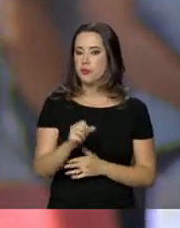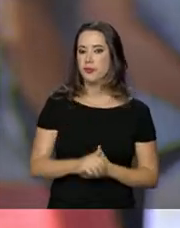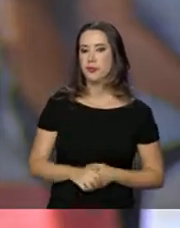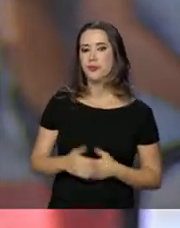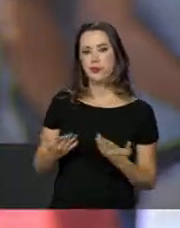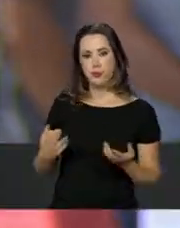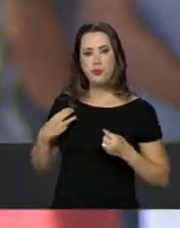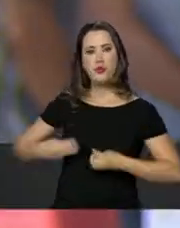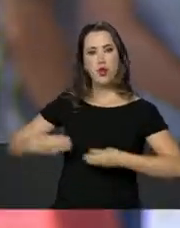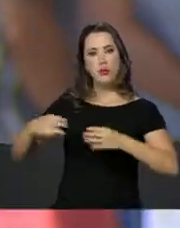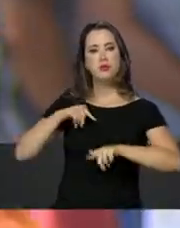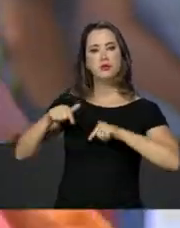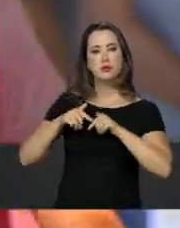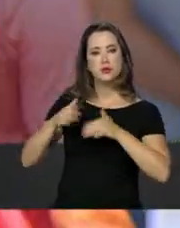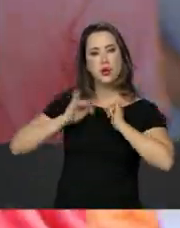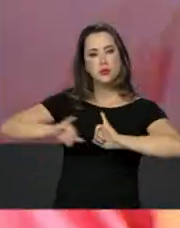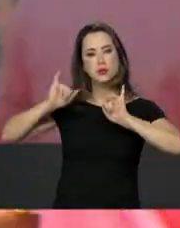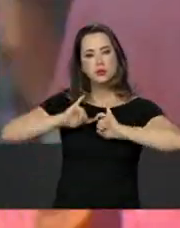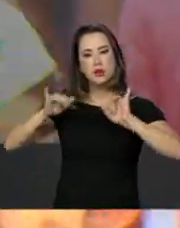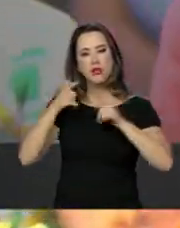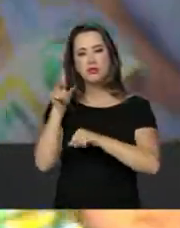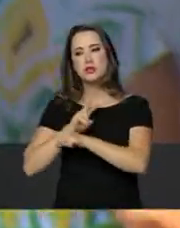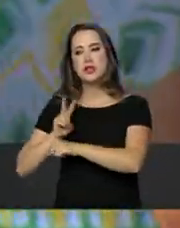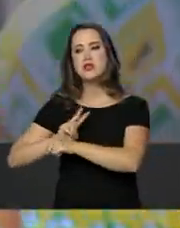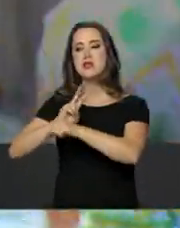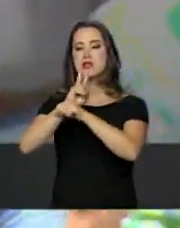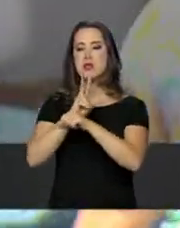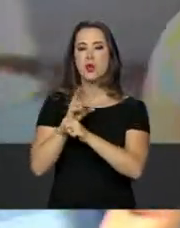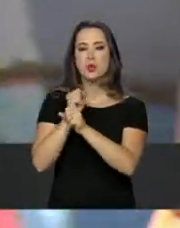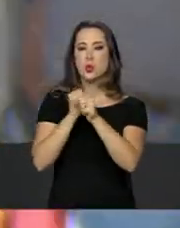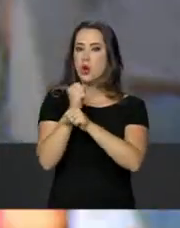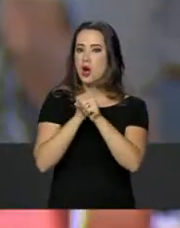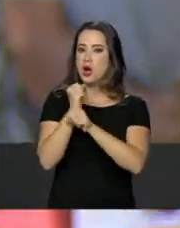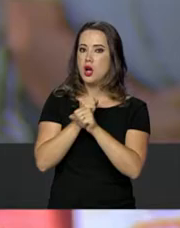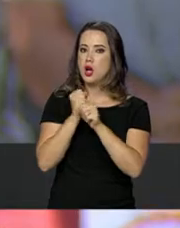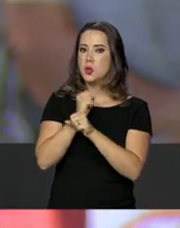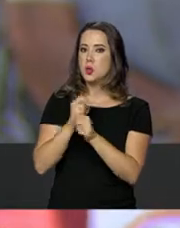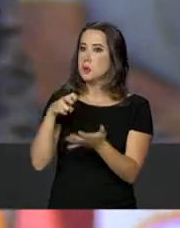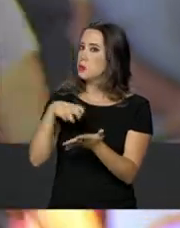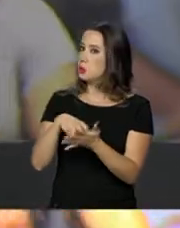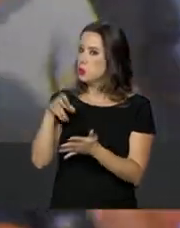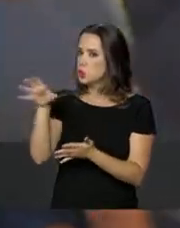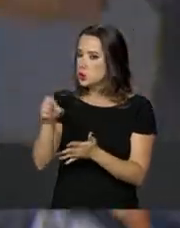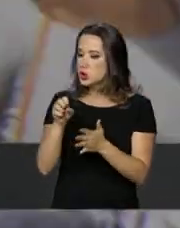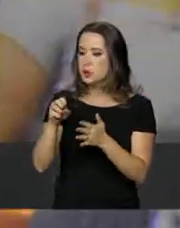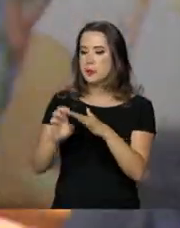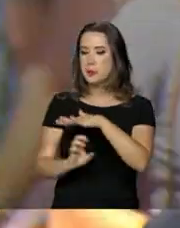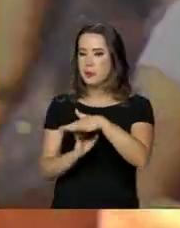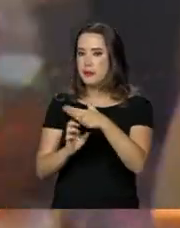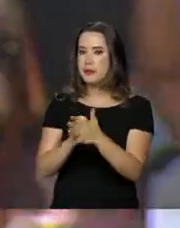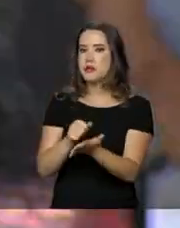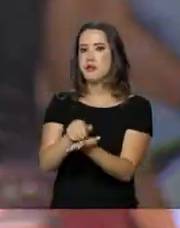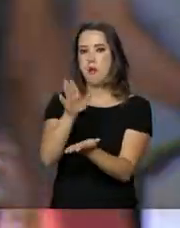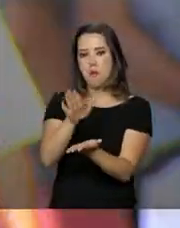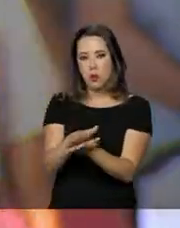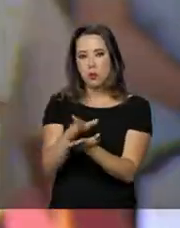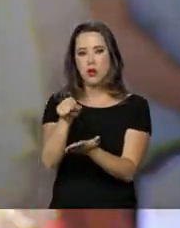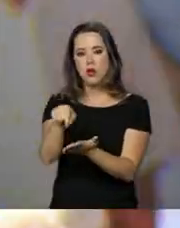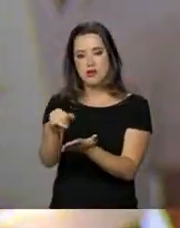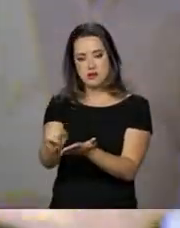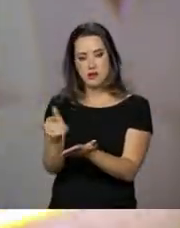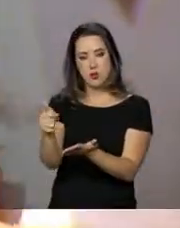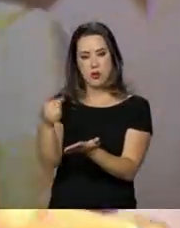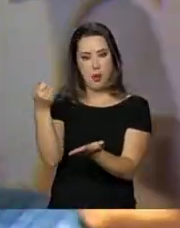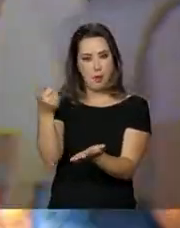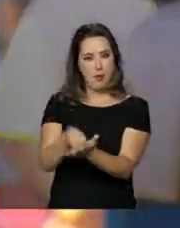Trabalho promove ações de fiscalização durante todo o ano para punir empresas que não depositam o FGTS. Só no